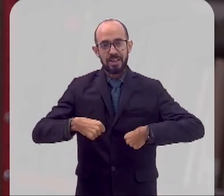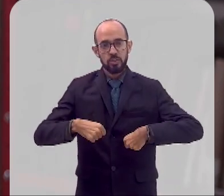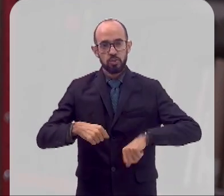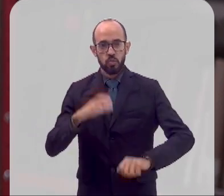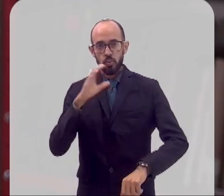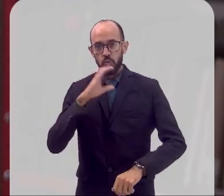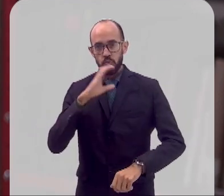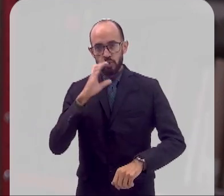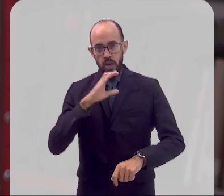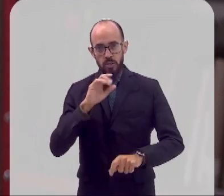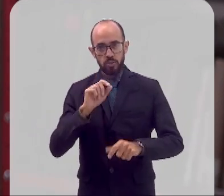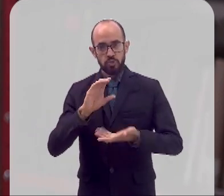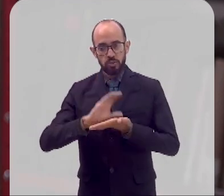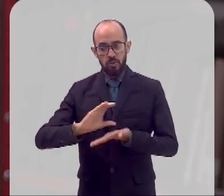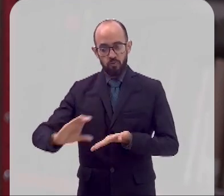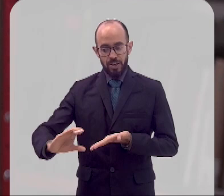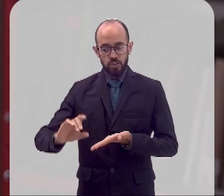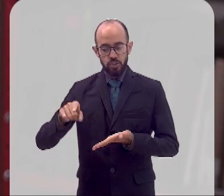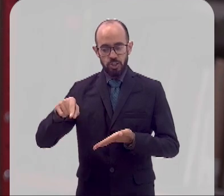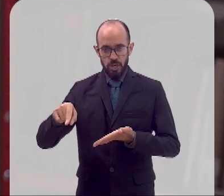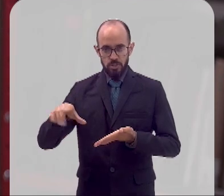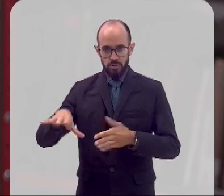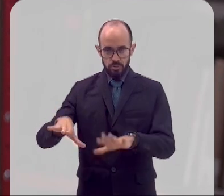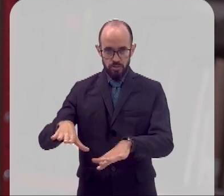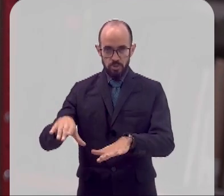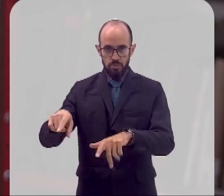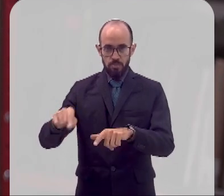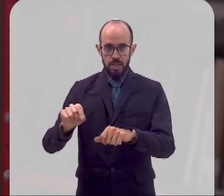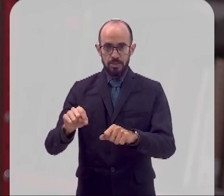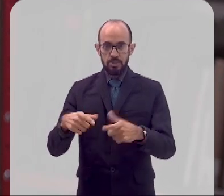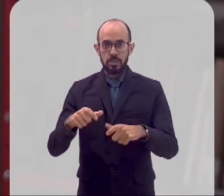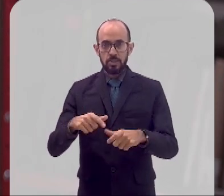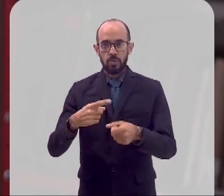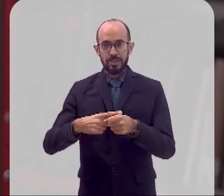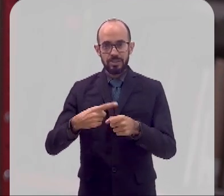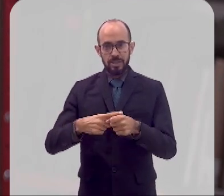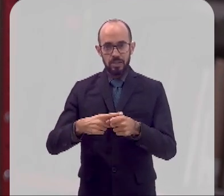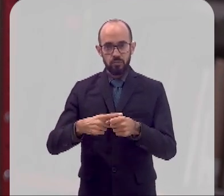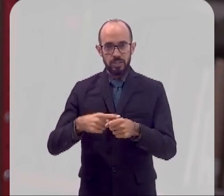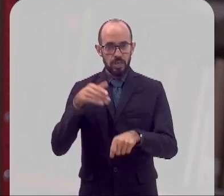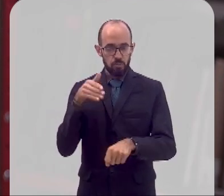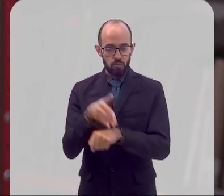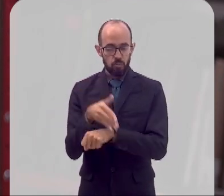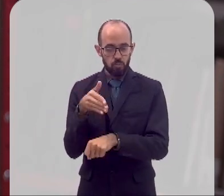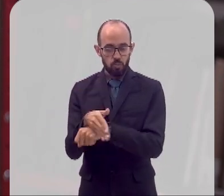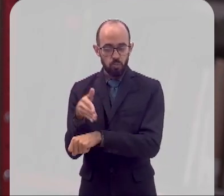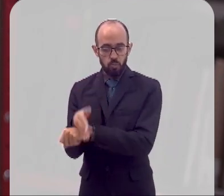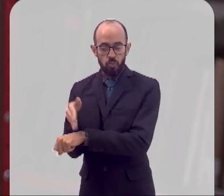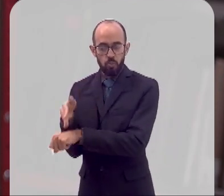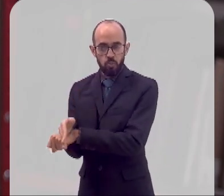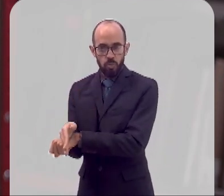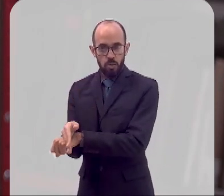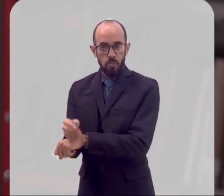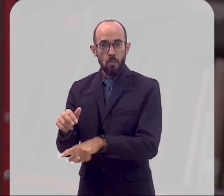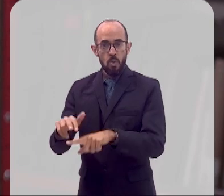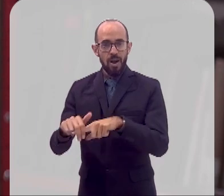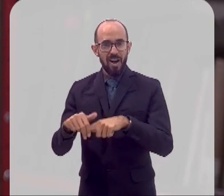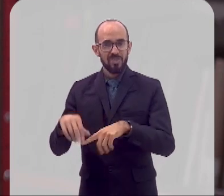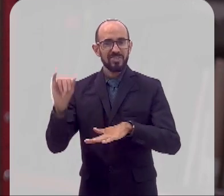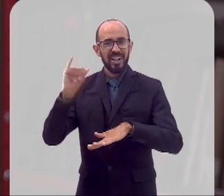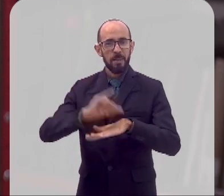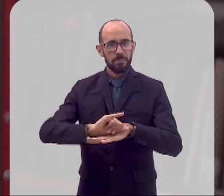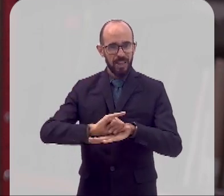de você investir nisso. Mas, conforme a cidade vai sendo ocupada, conforme a cidade do Rio de Janeiro toma o status de